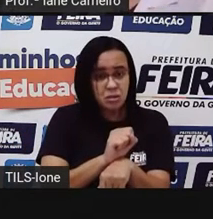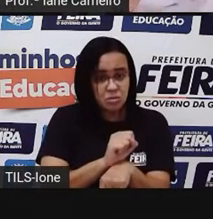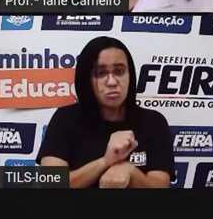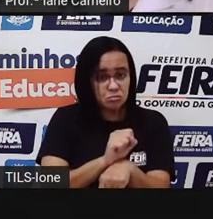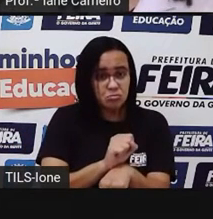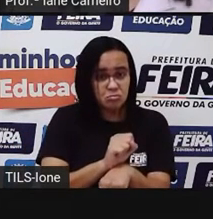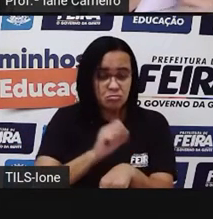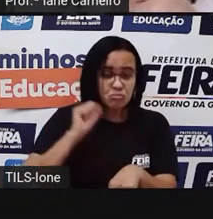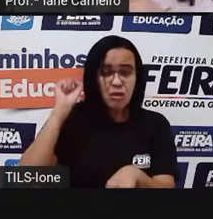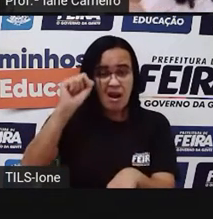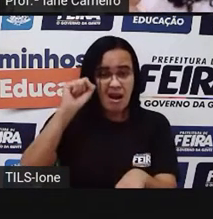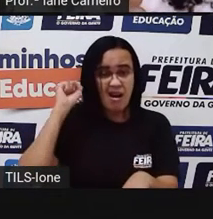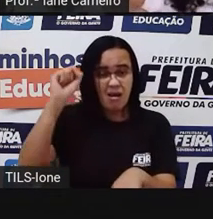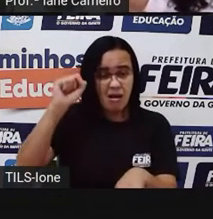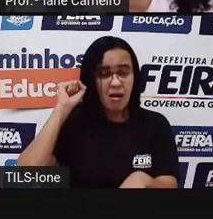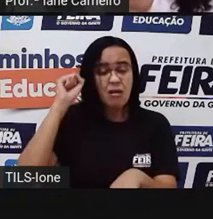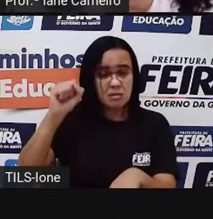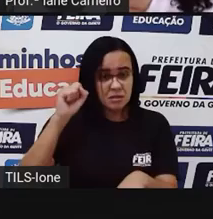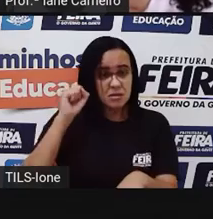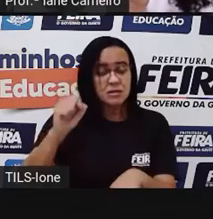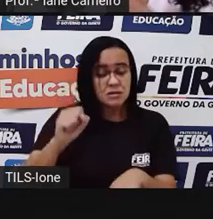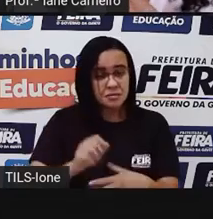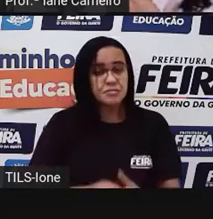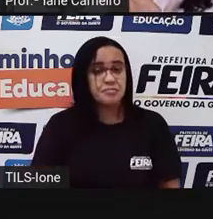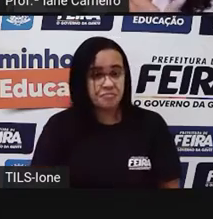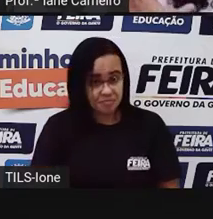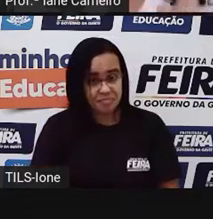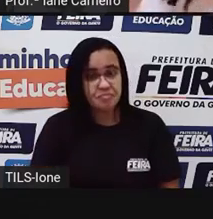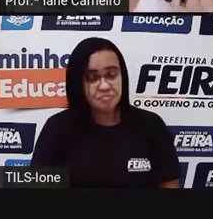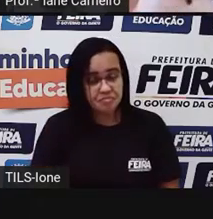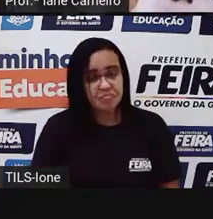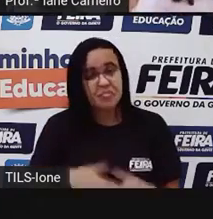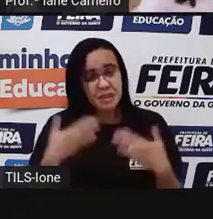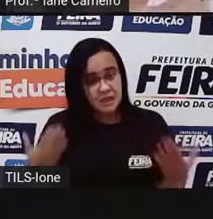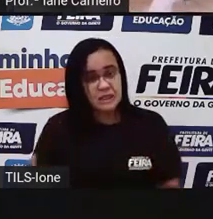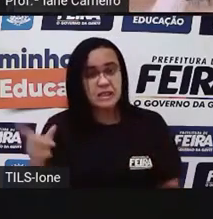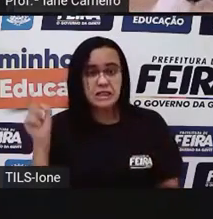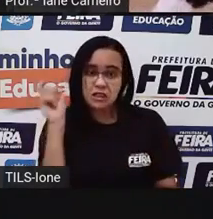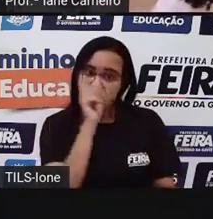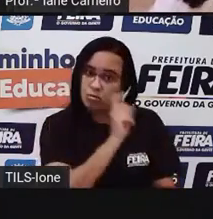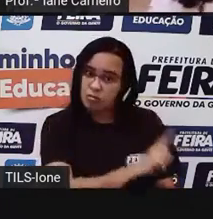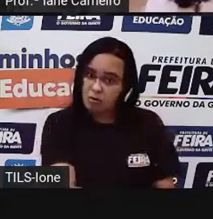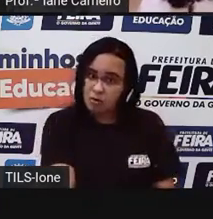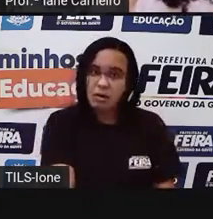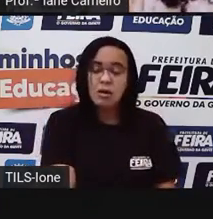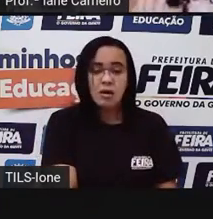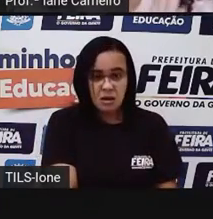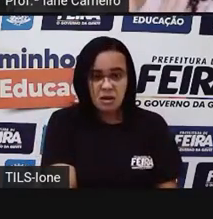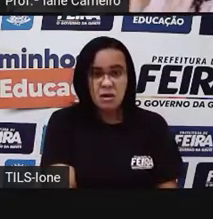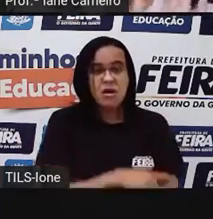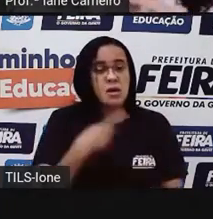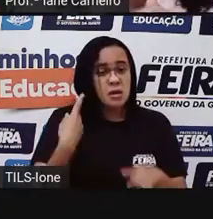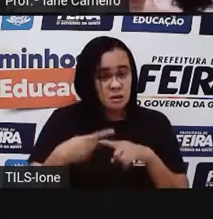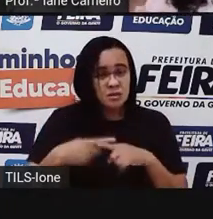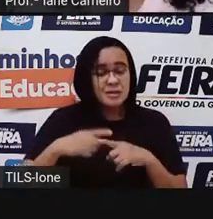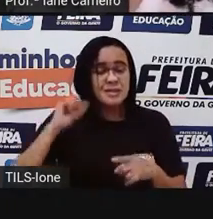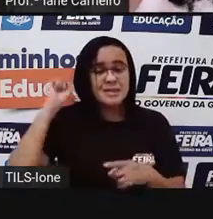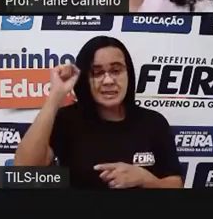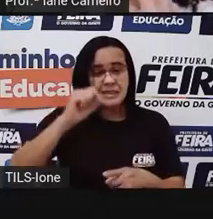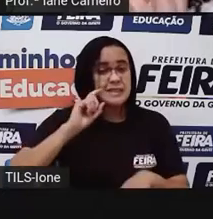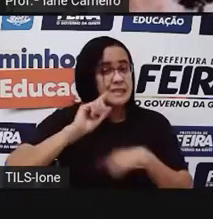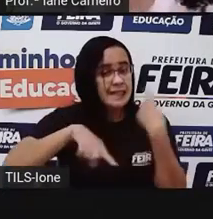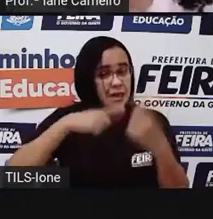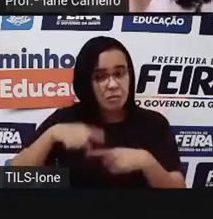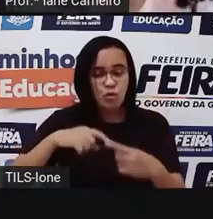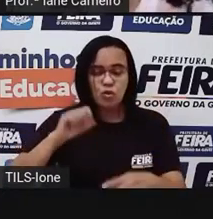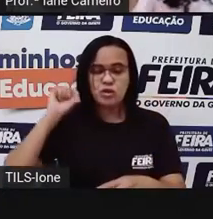a distribuição dos produtos que nós precisamos, né? E aí, a greve foi encerrada, né? Se